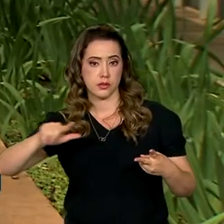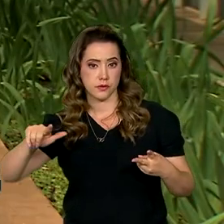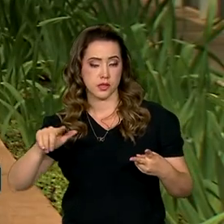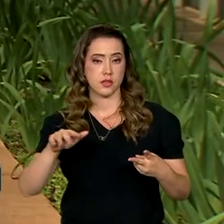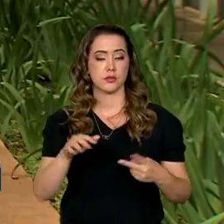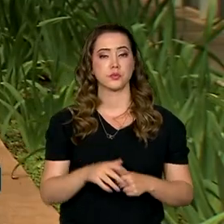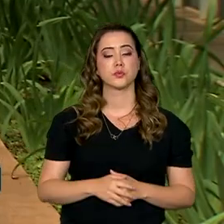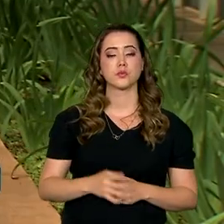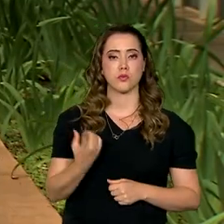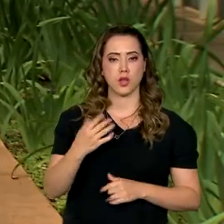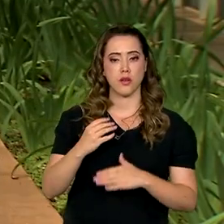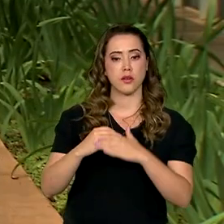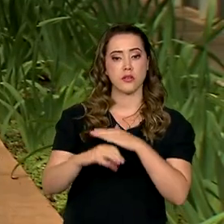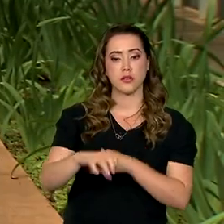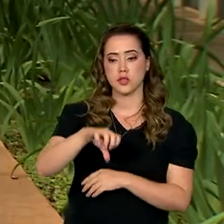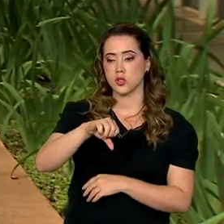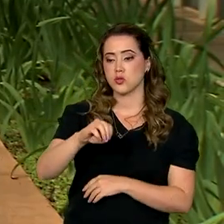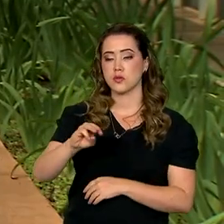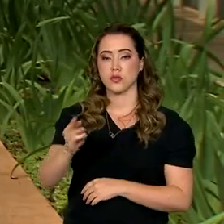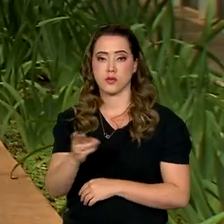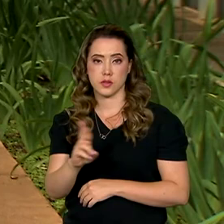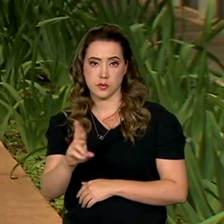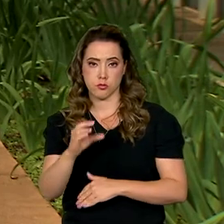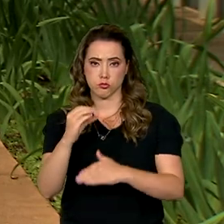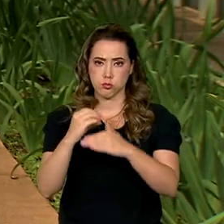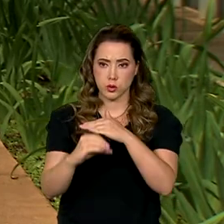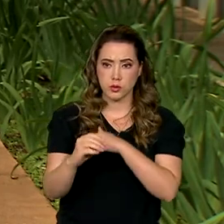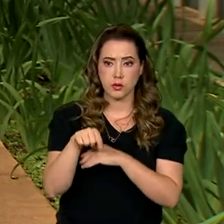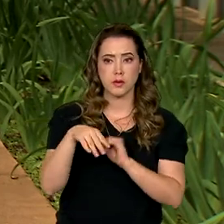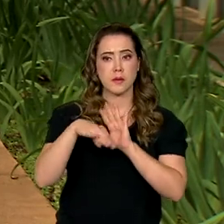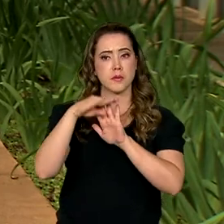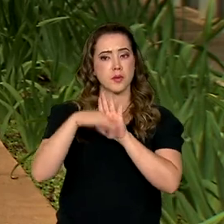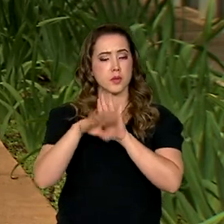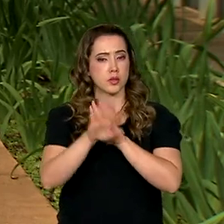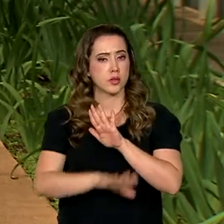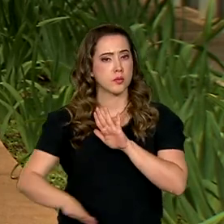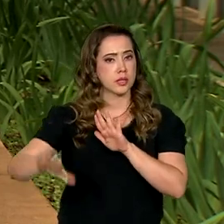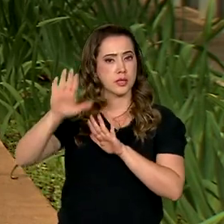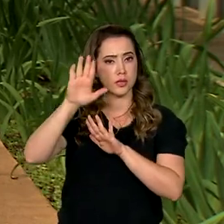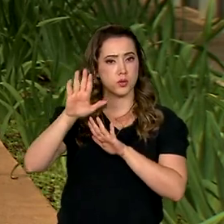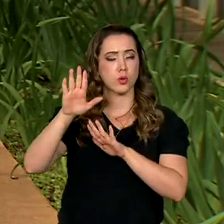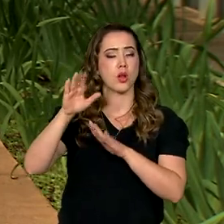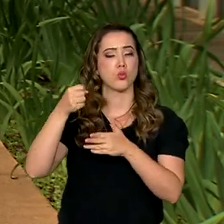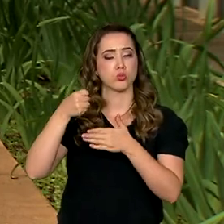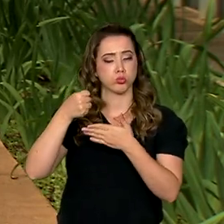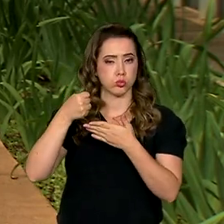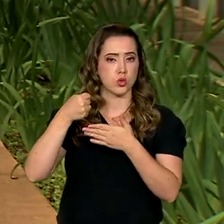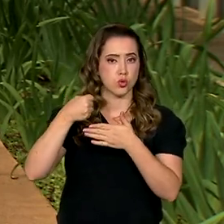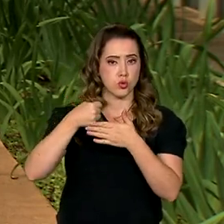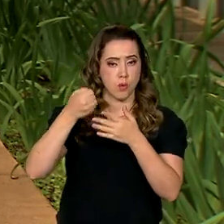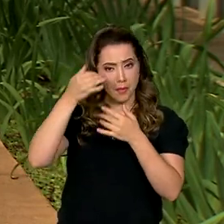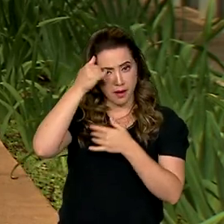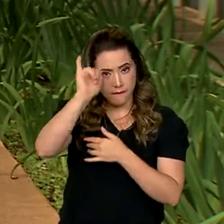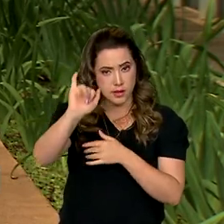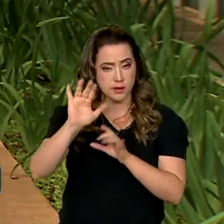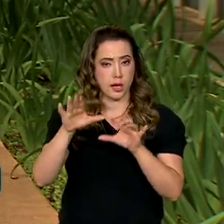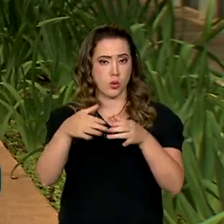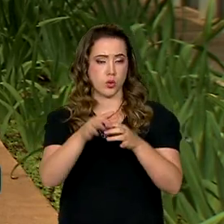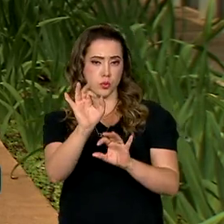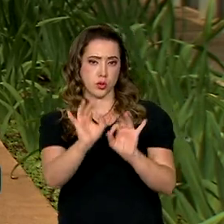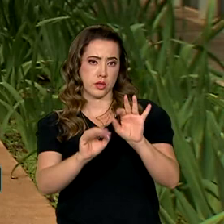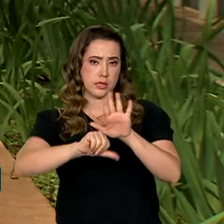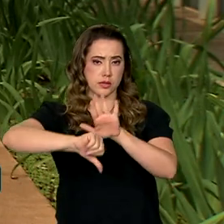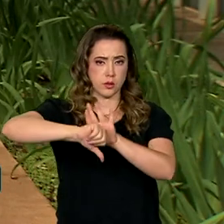investimento de 900 milhões de reais, o Programa Nacional de Enfrentamento às Organizações Criminosas